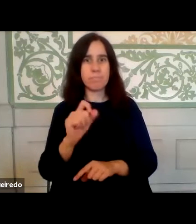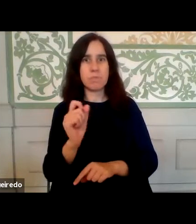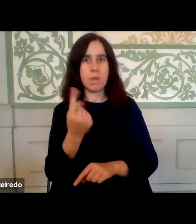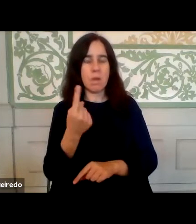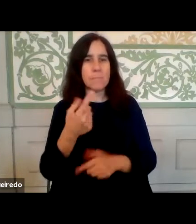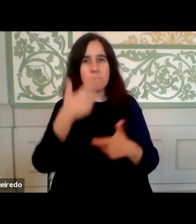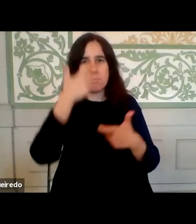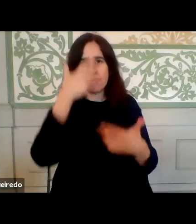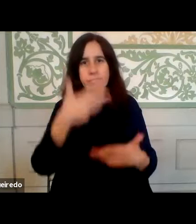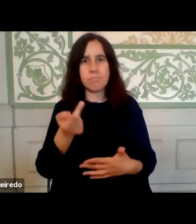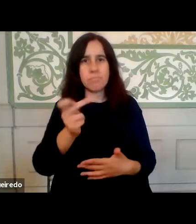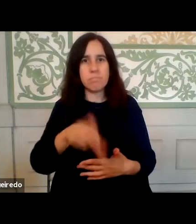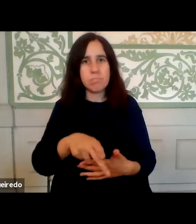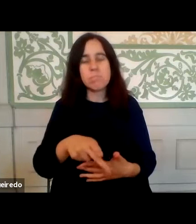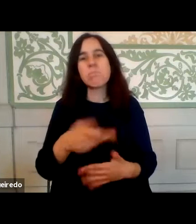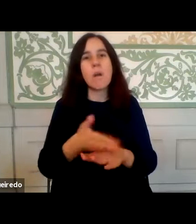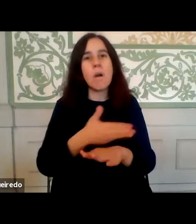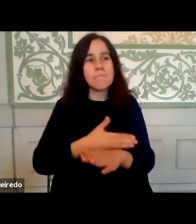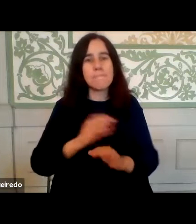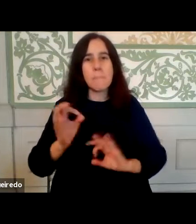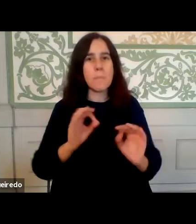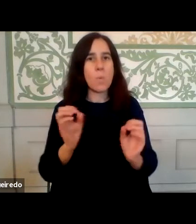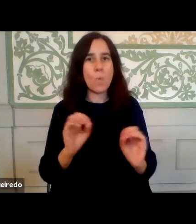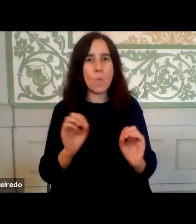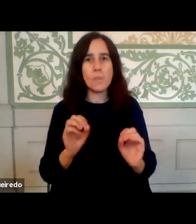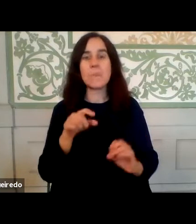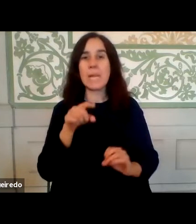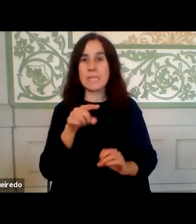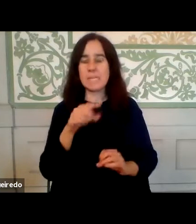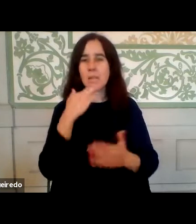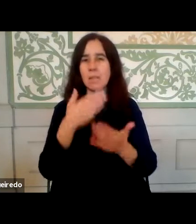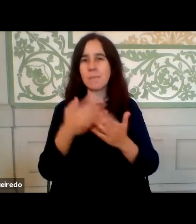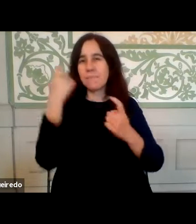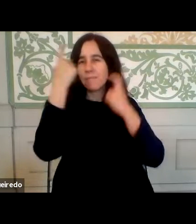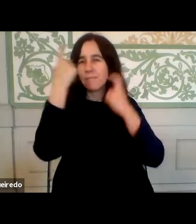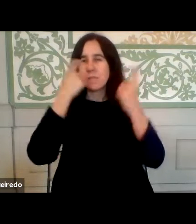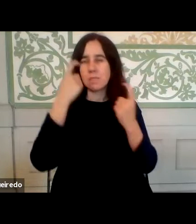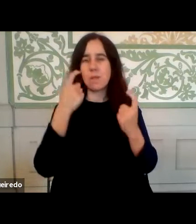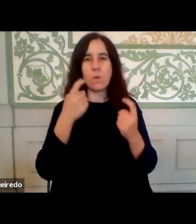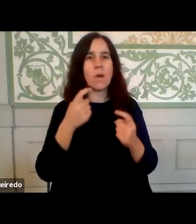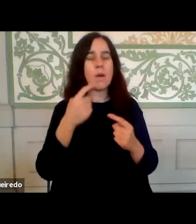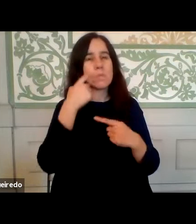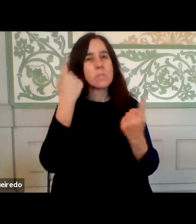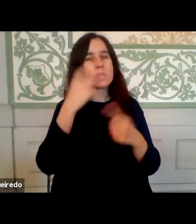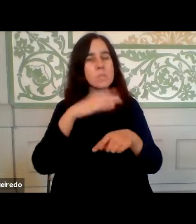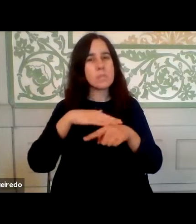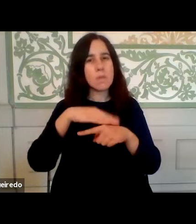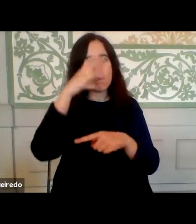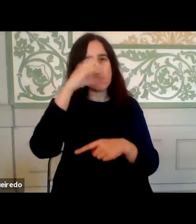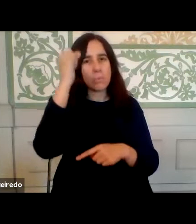subitamente, sem se fazerem anunciar. Esta capacidade de reflexão, a Administração Pública provou que a teve,